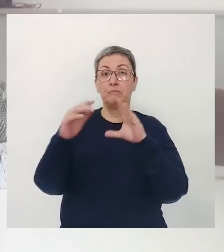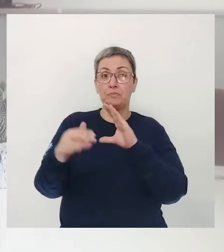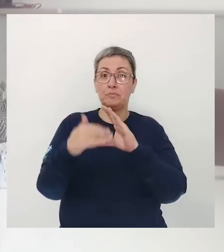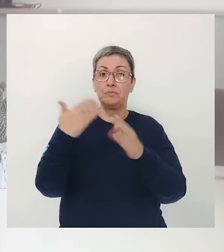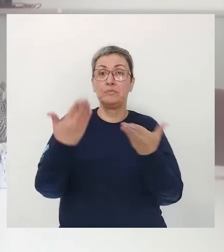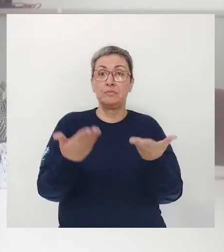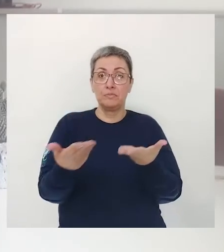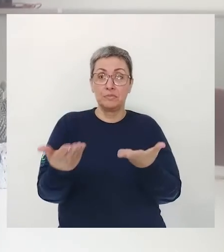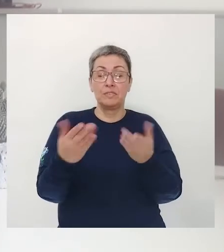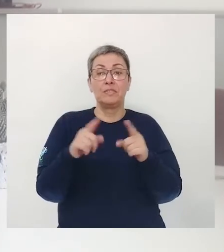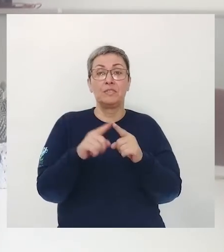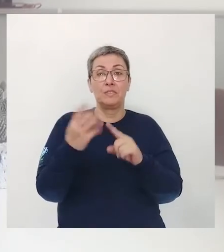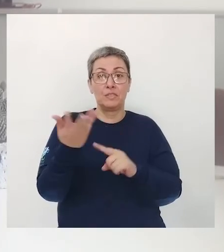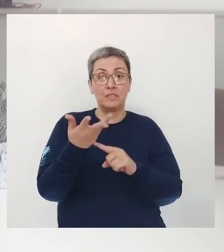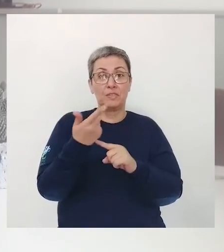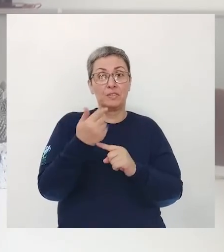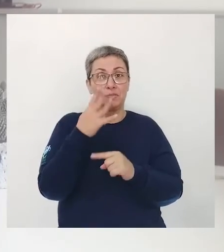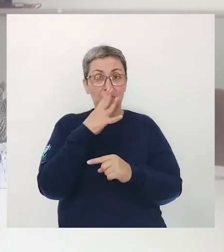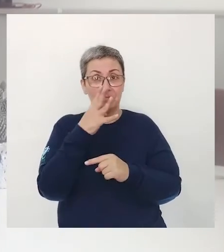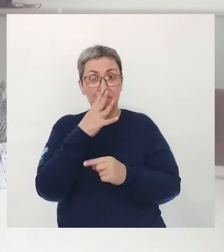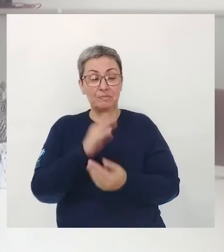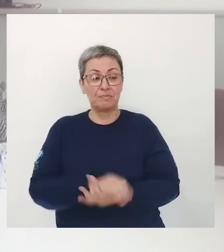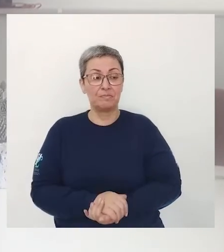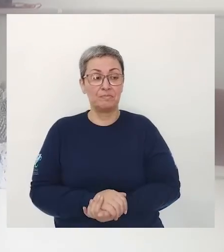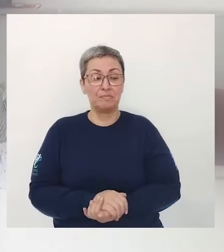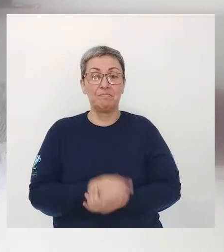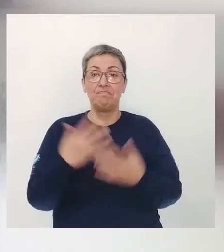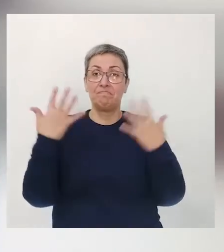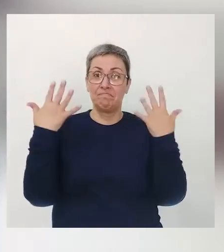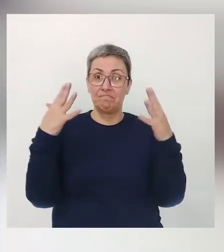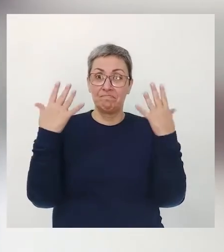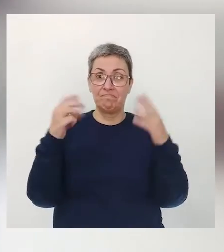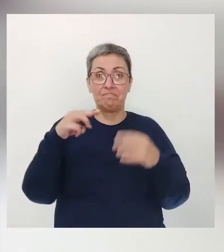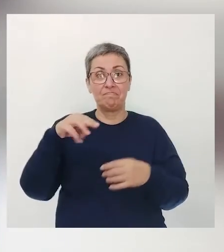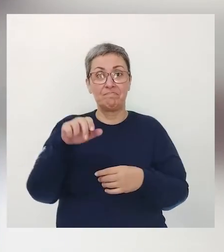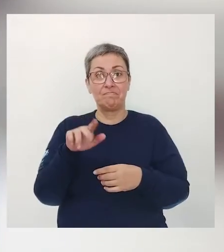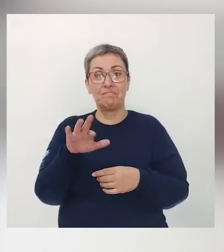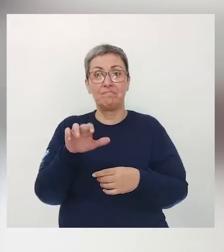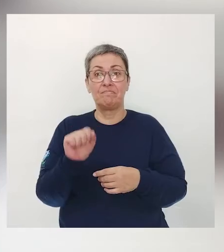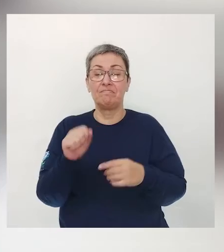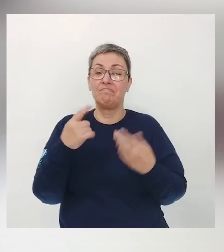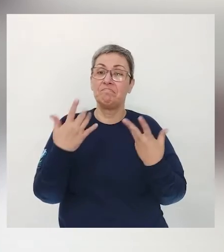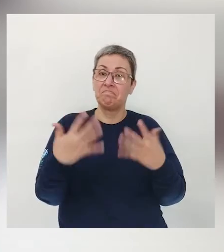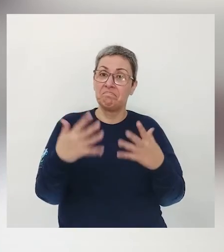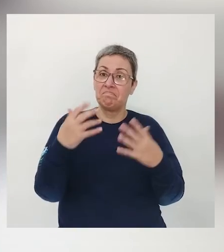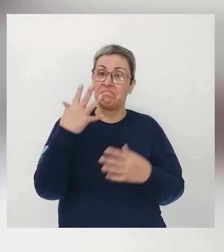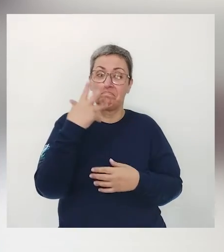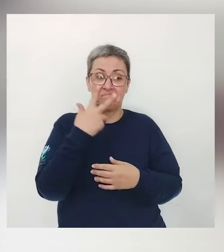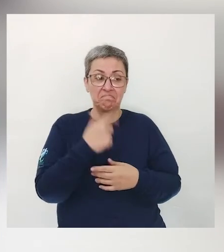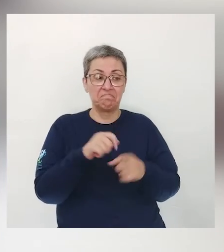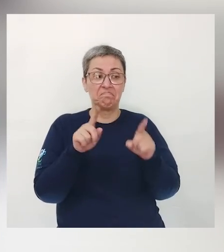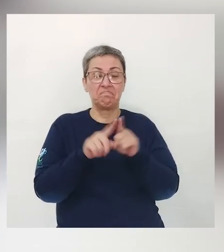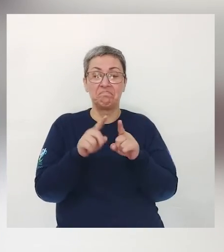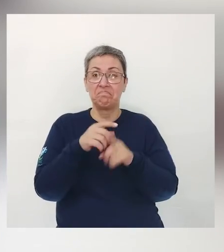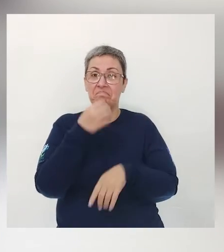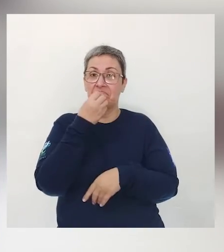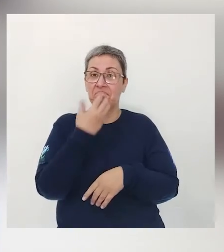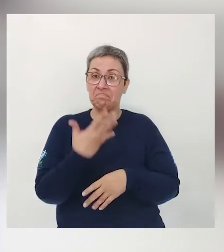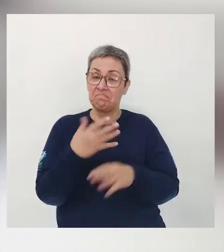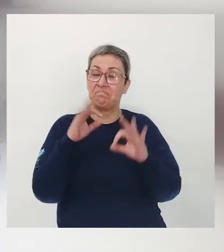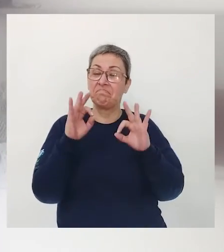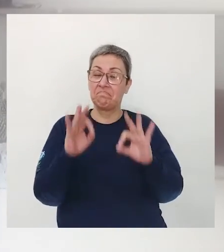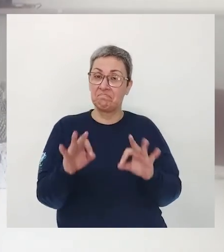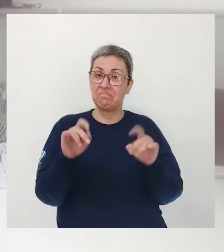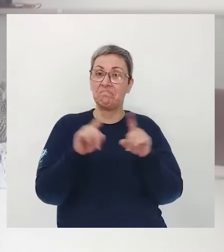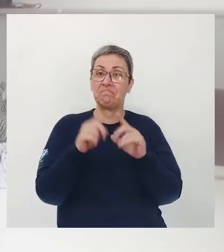Enviou a sua arte Vamos observar aí Parabéns Maria José Muito lindo Muito bom